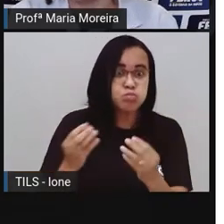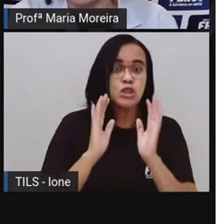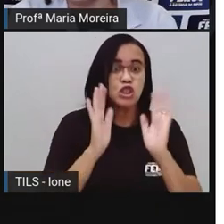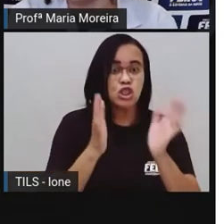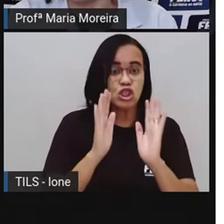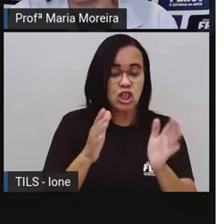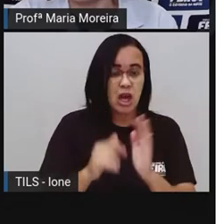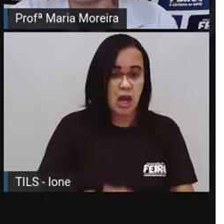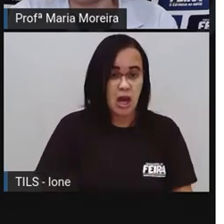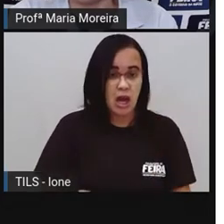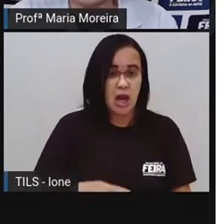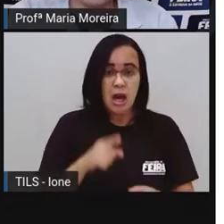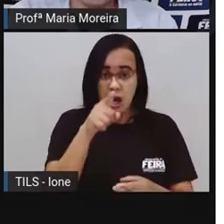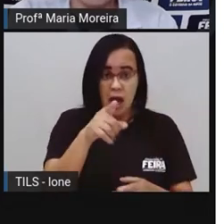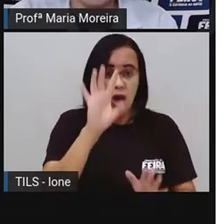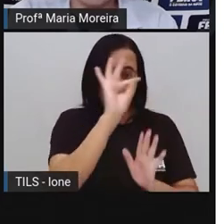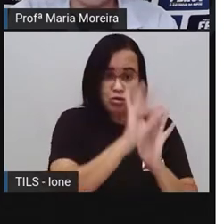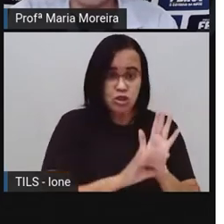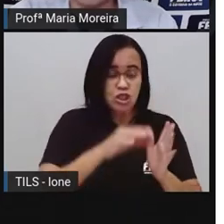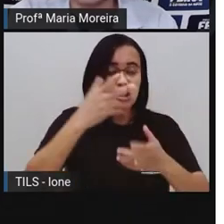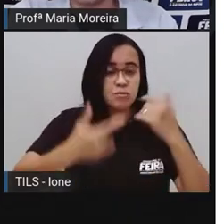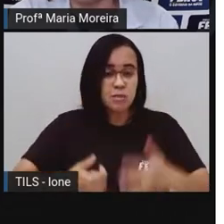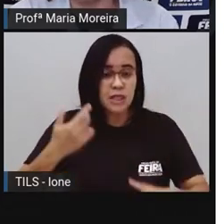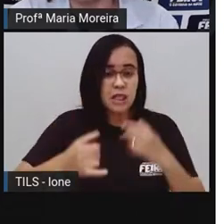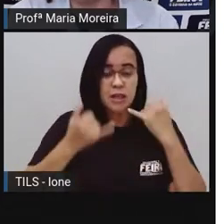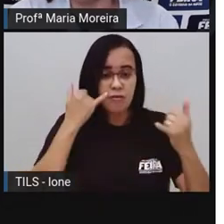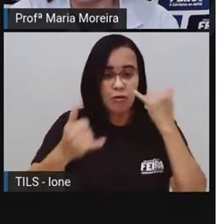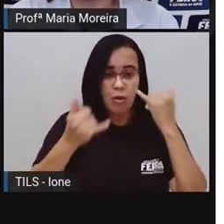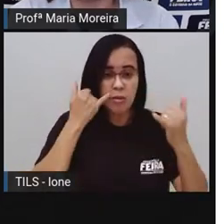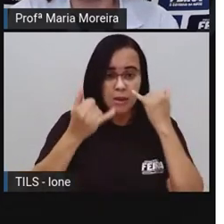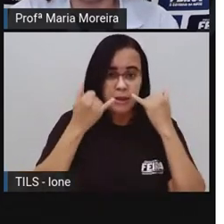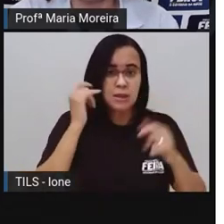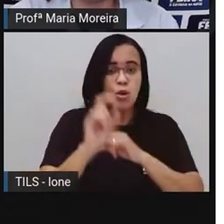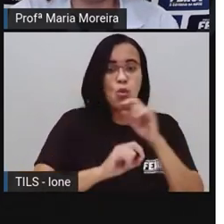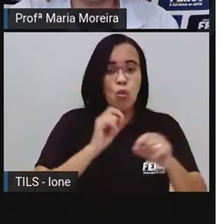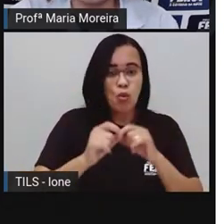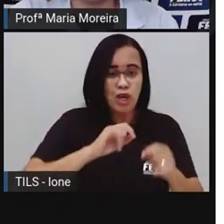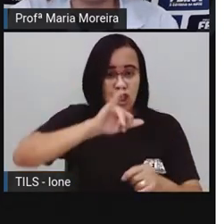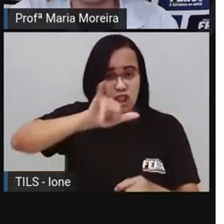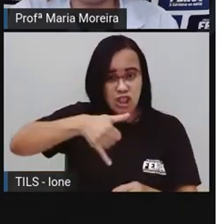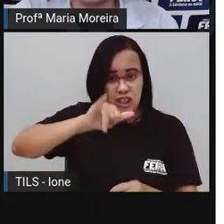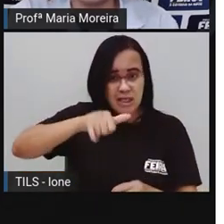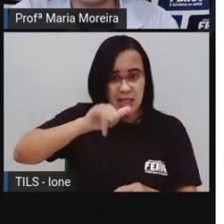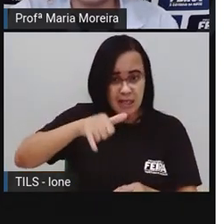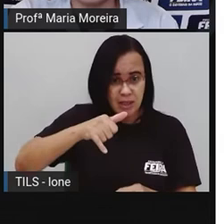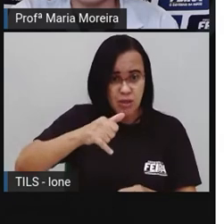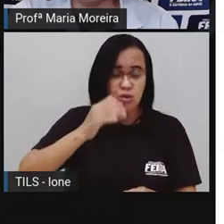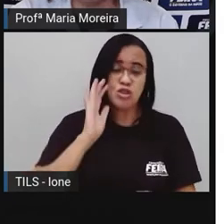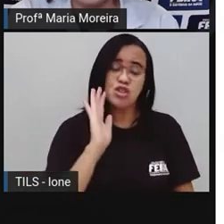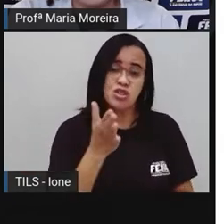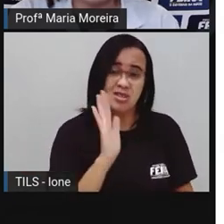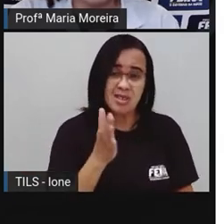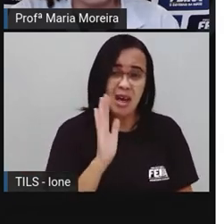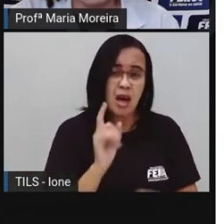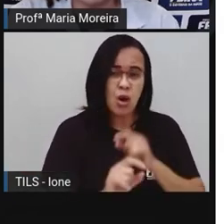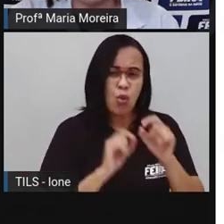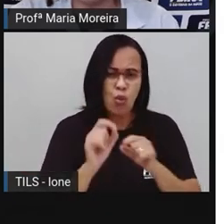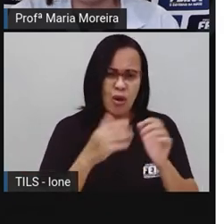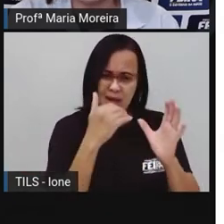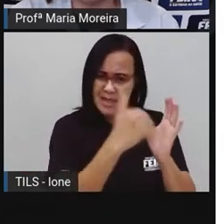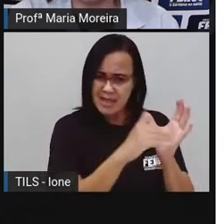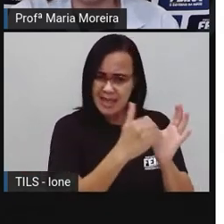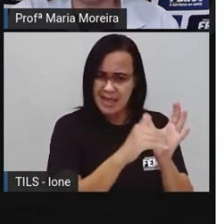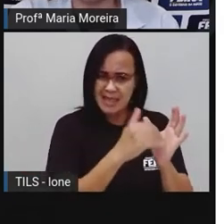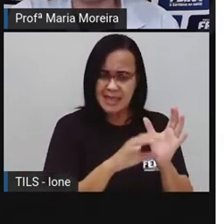até a tarde desta sexta, terça-feira, 19, a Secretaria Municipal de Meio Ambiente, a semana, apreendeu